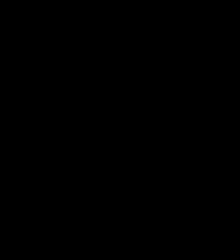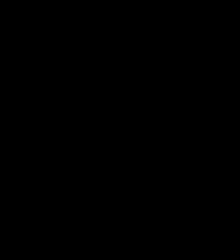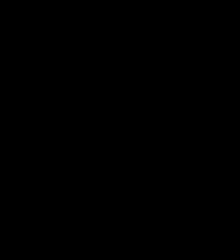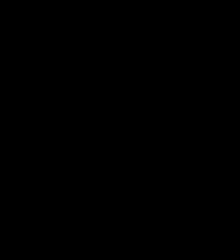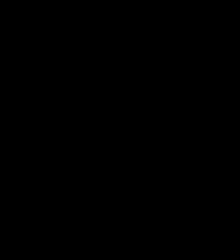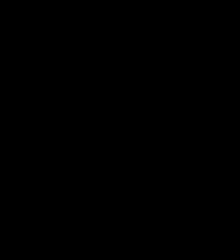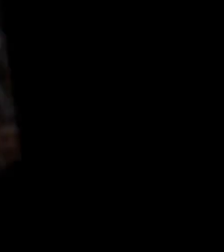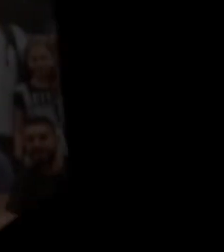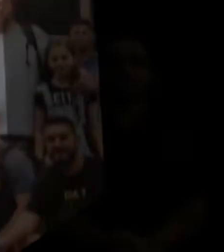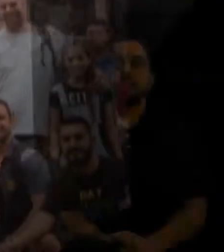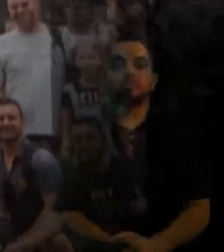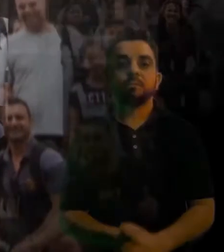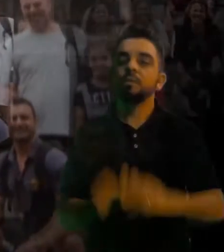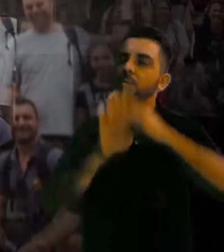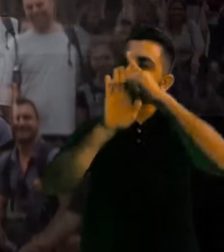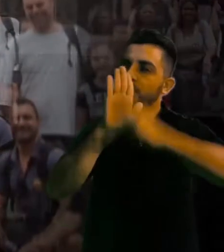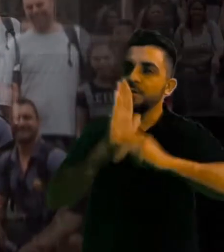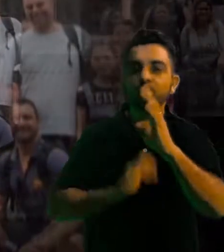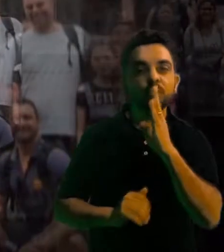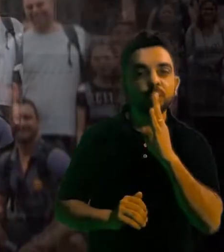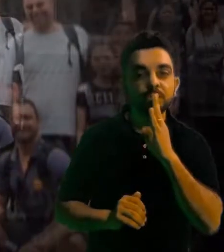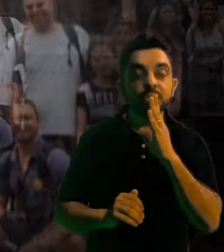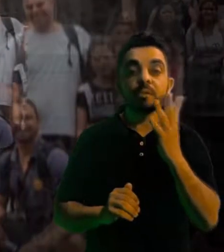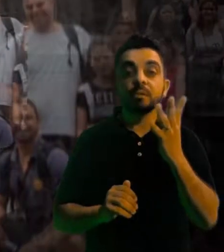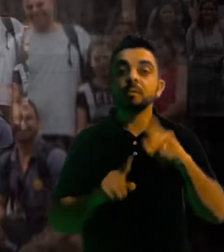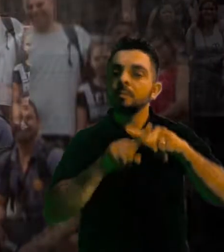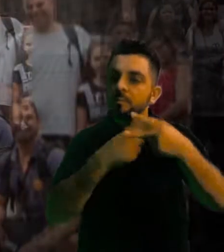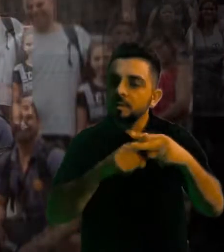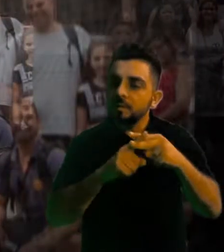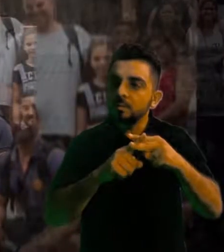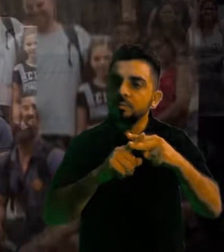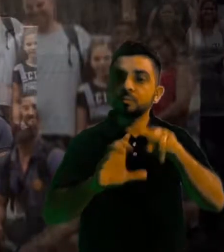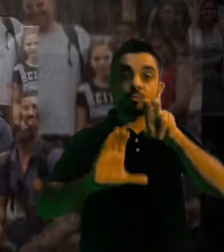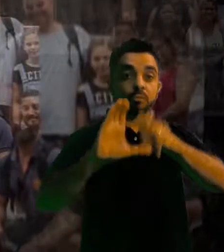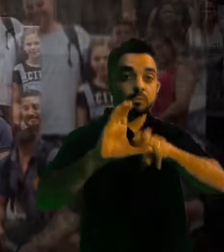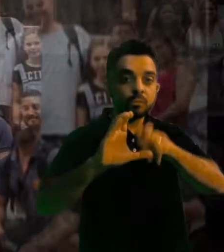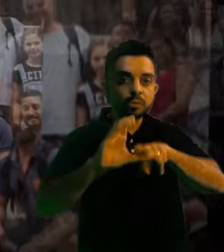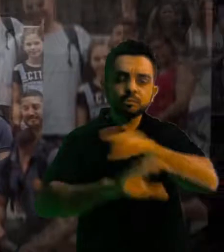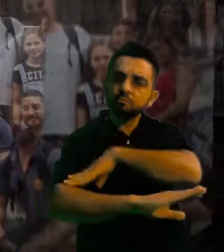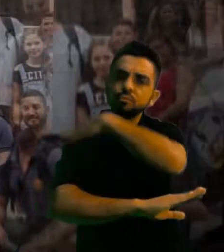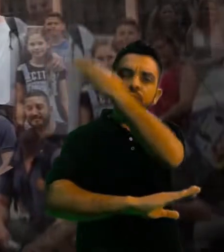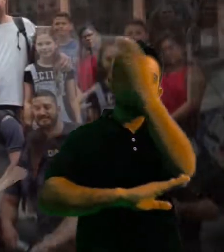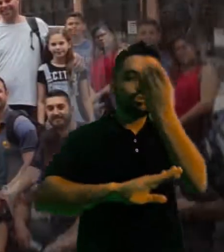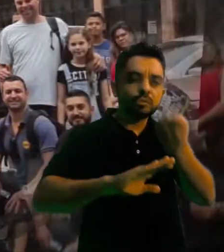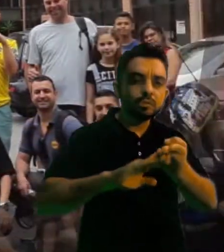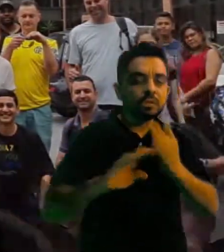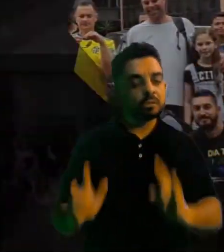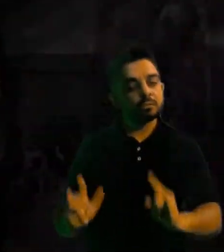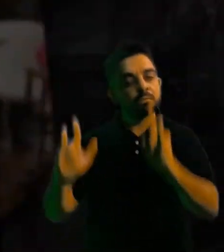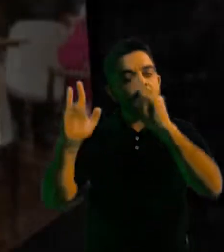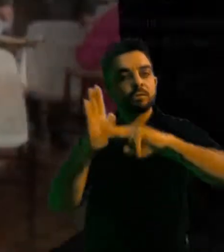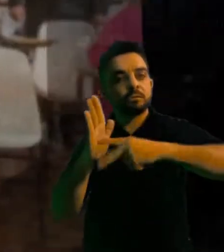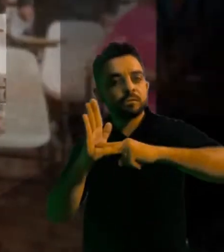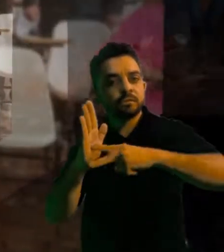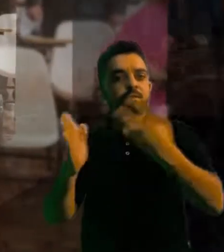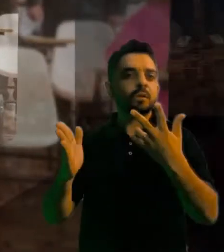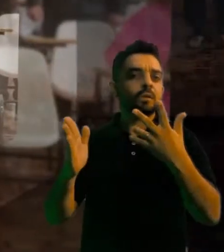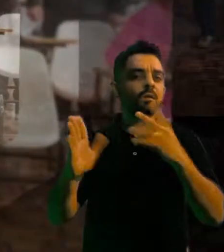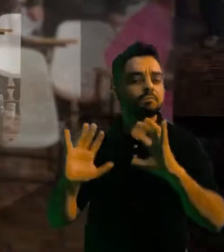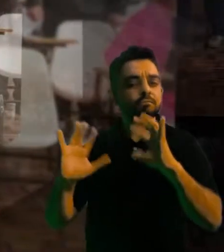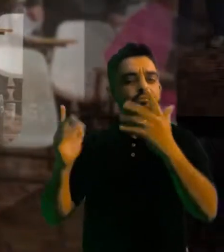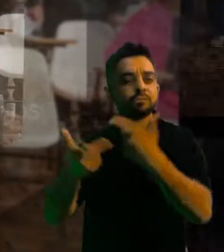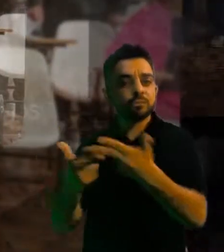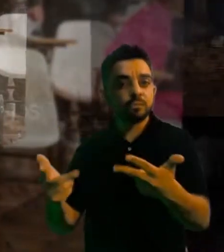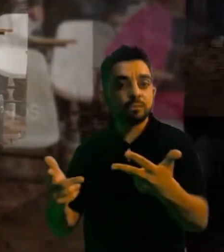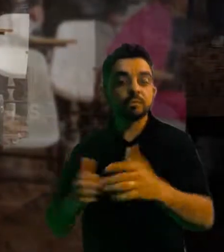Projeto Conhecer. Metalúrgicos da Bosch passam o dia nas estruturas de lazer do SMC. Departamento dos